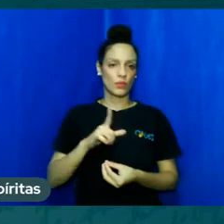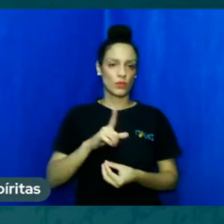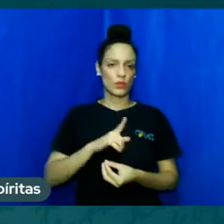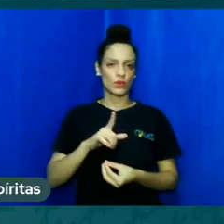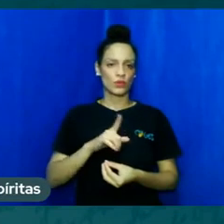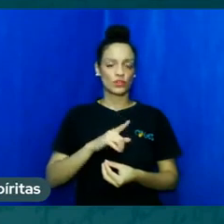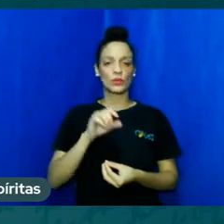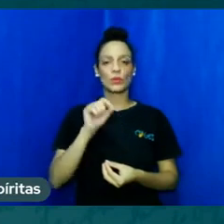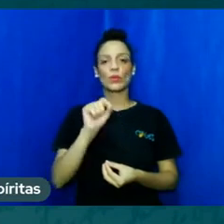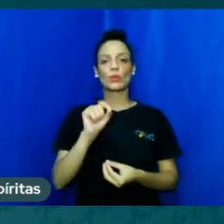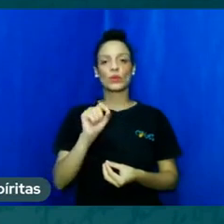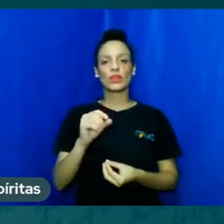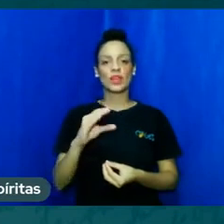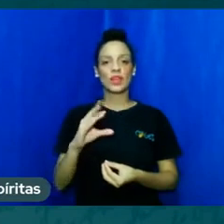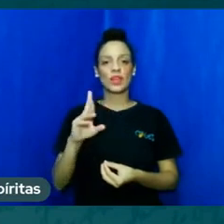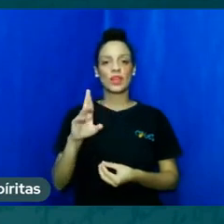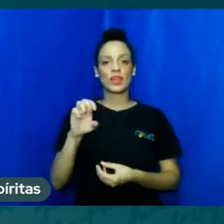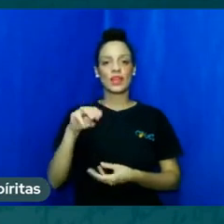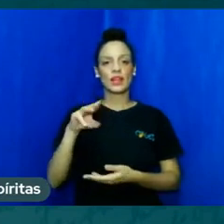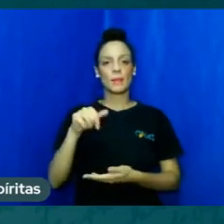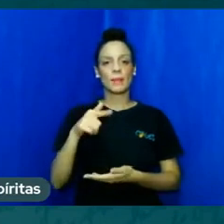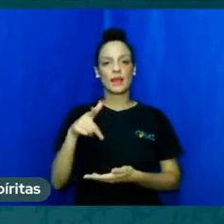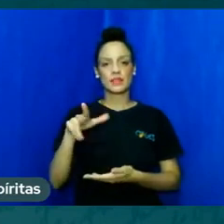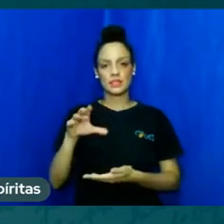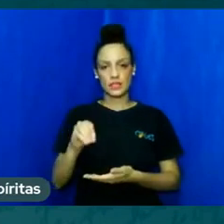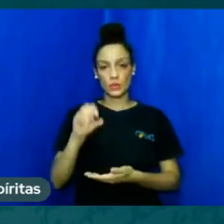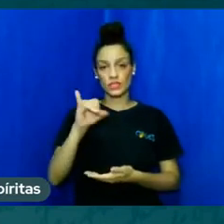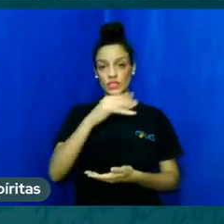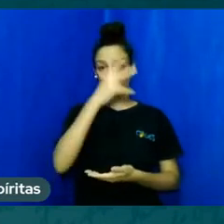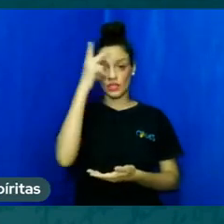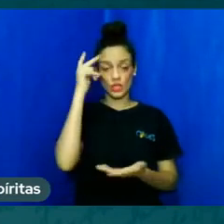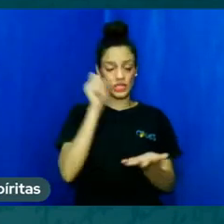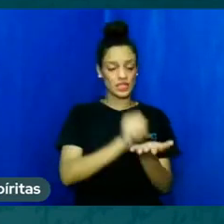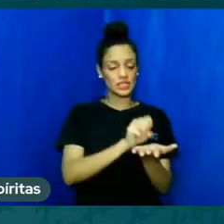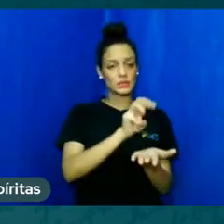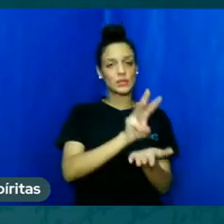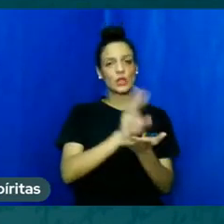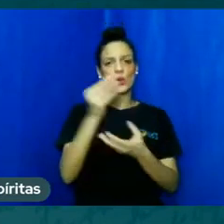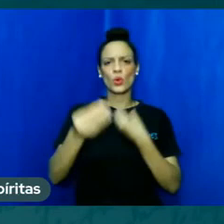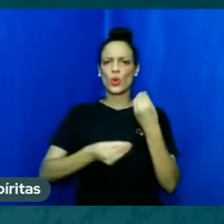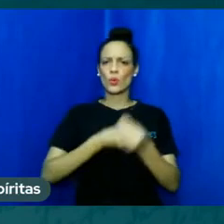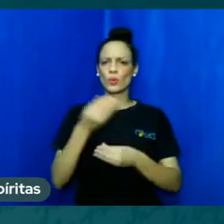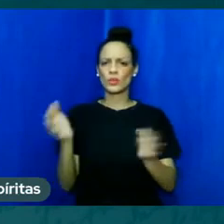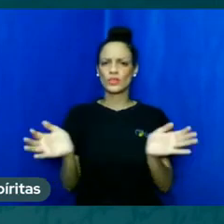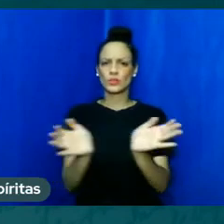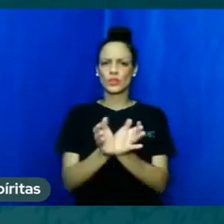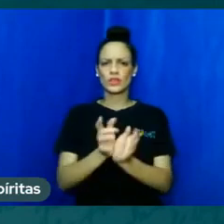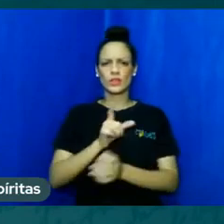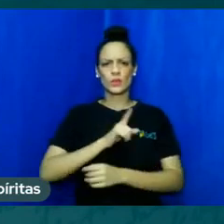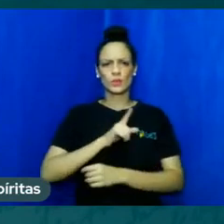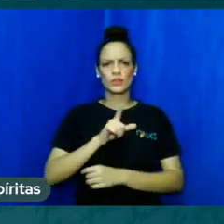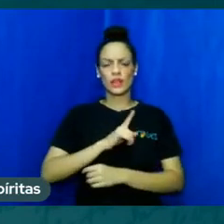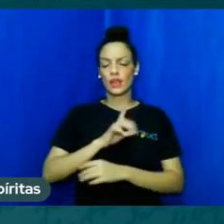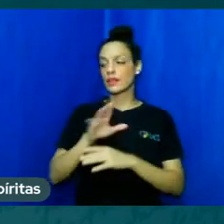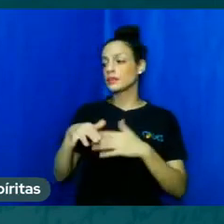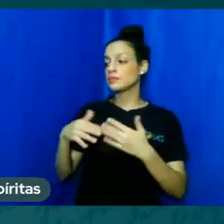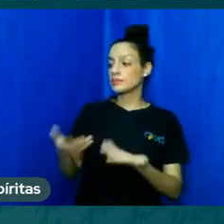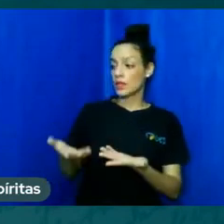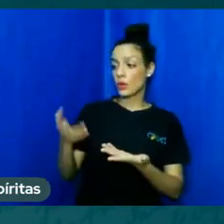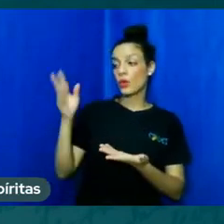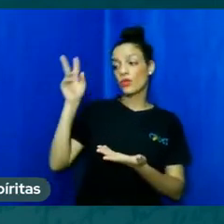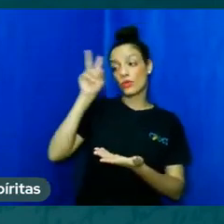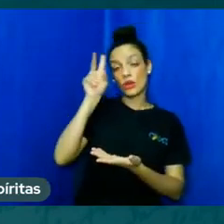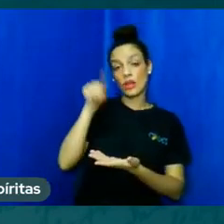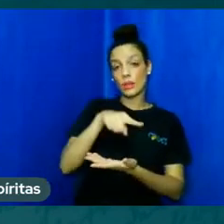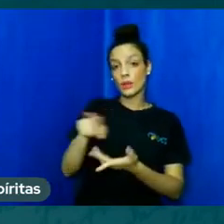cremação como seria para o espírito essa situação vamos só nos lembrar não é a recomendação que é de Emmanuel de